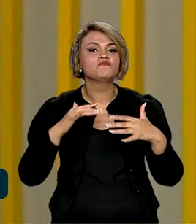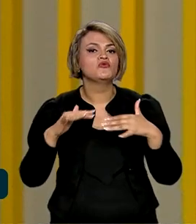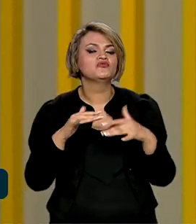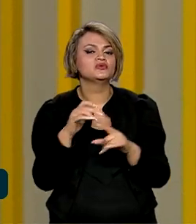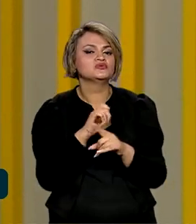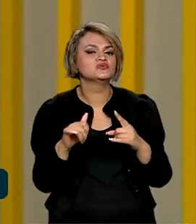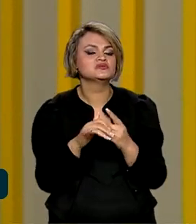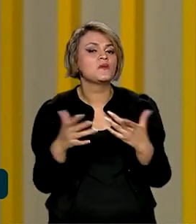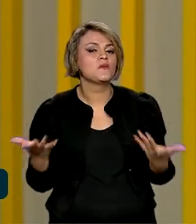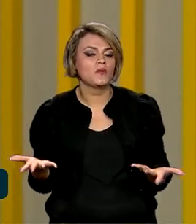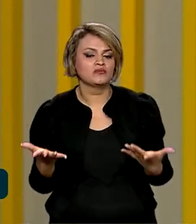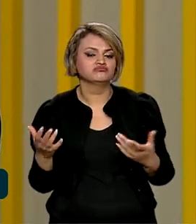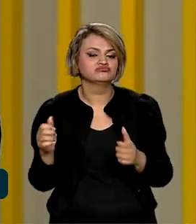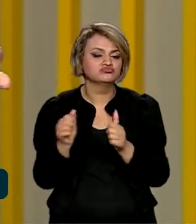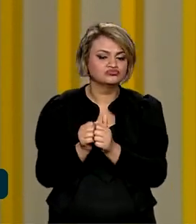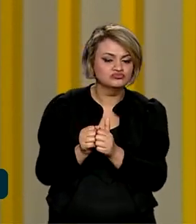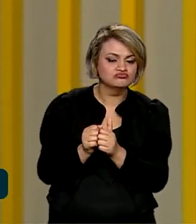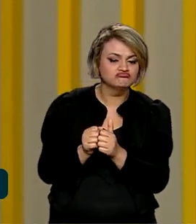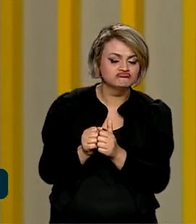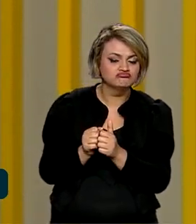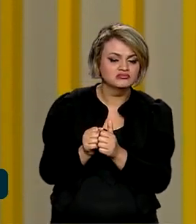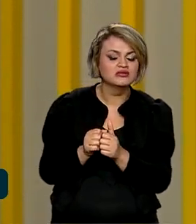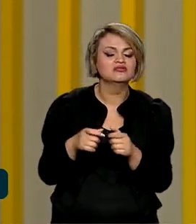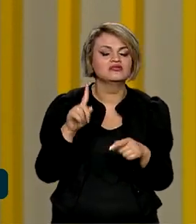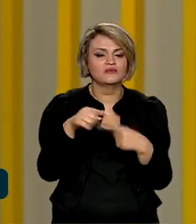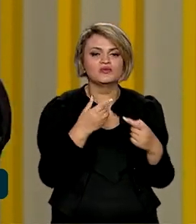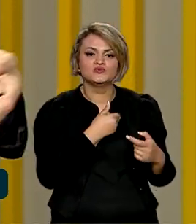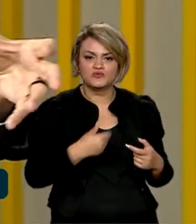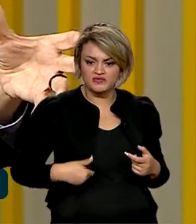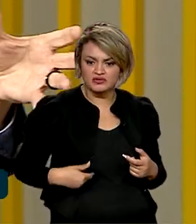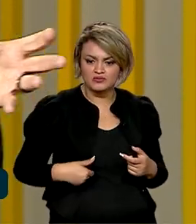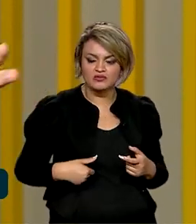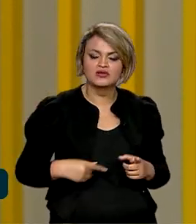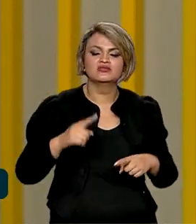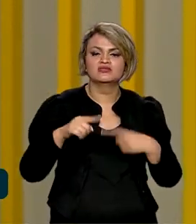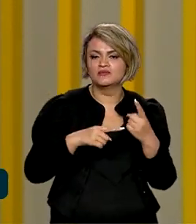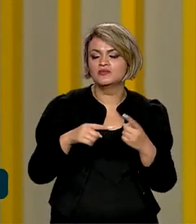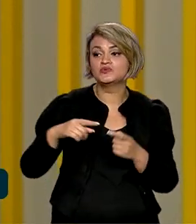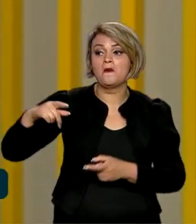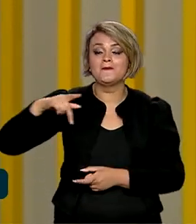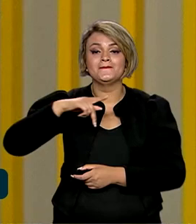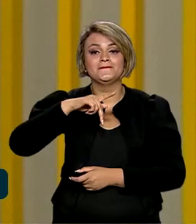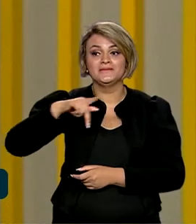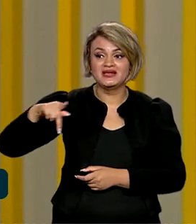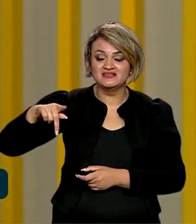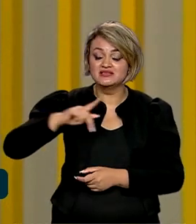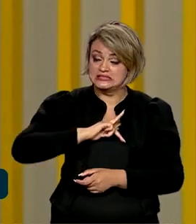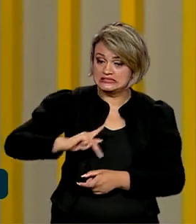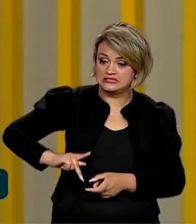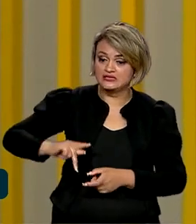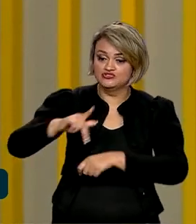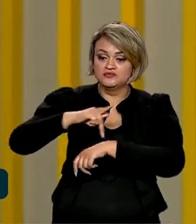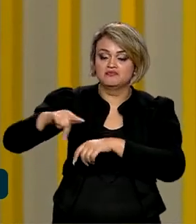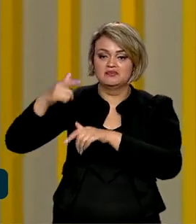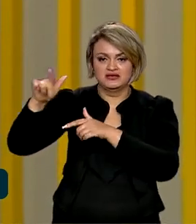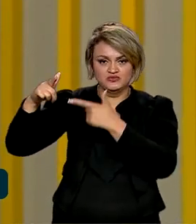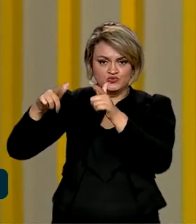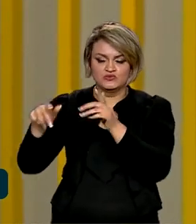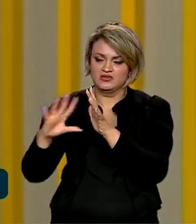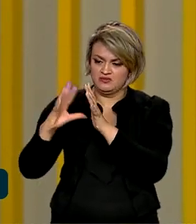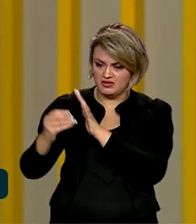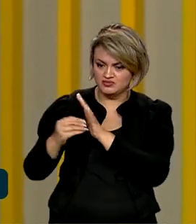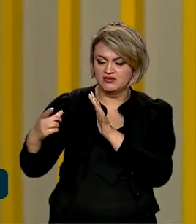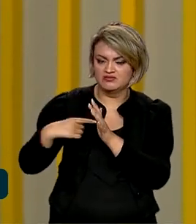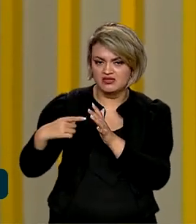sociais entre si, depois com os governos e, por fim, com os presidentes dos países da Bacia Amazônica, as